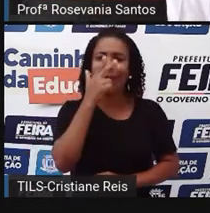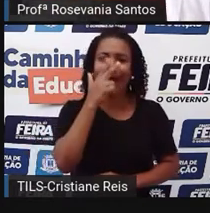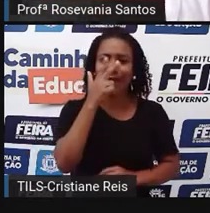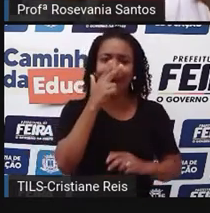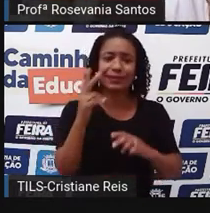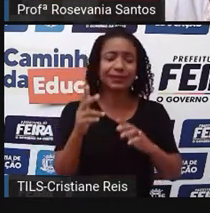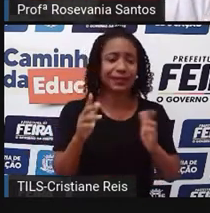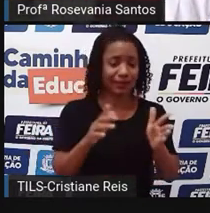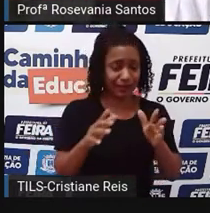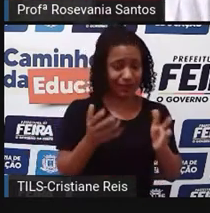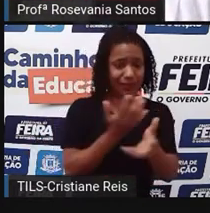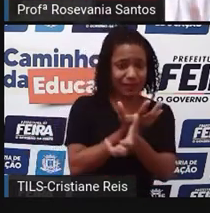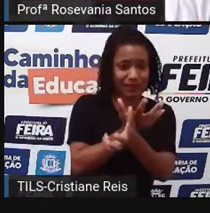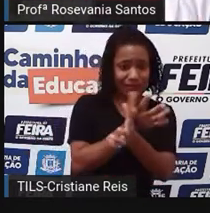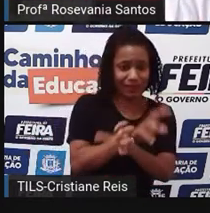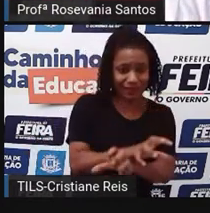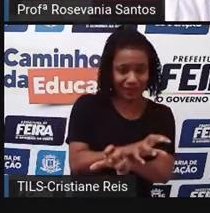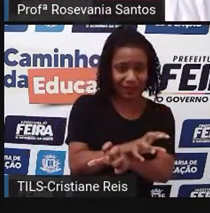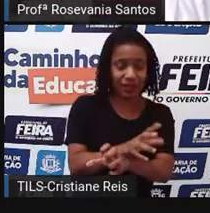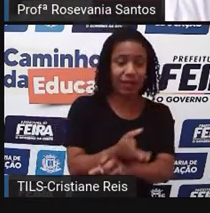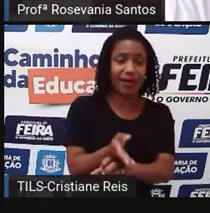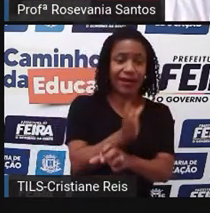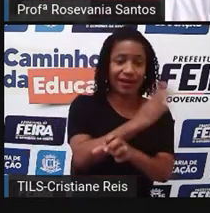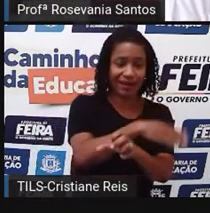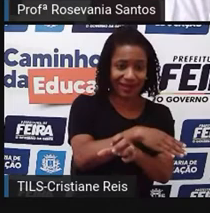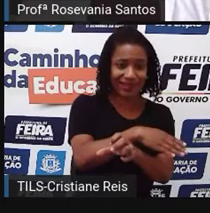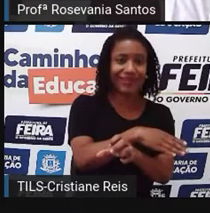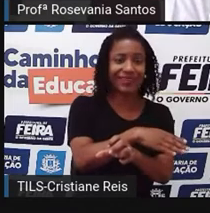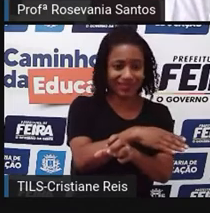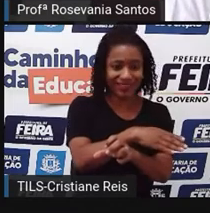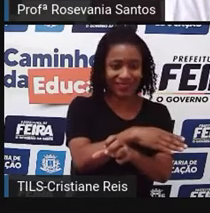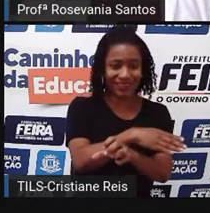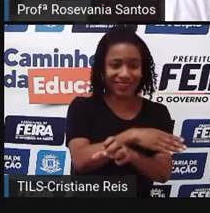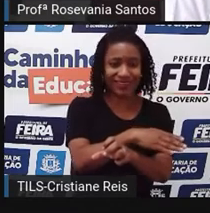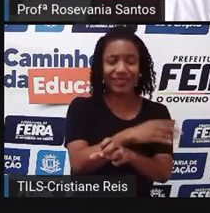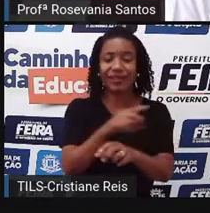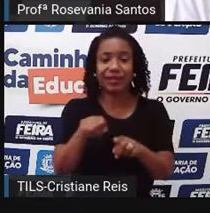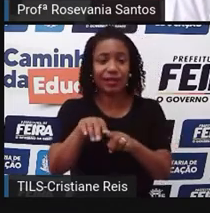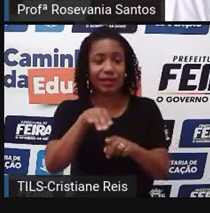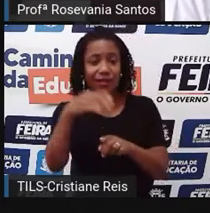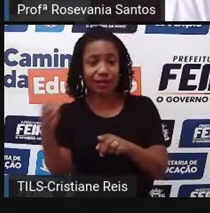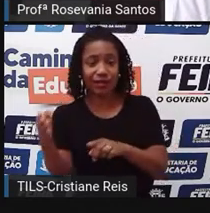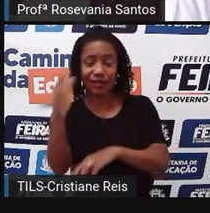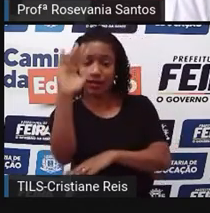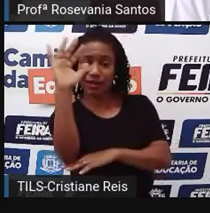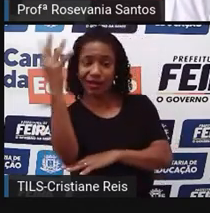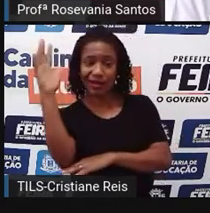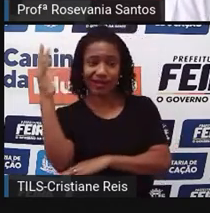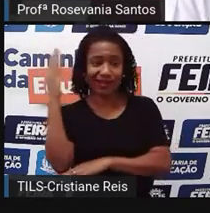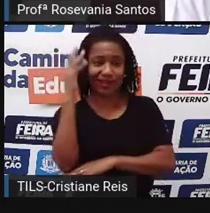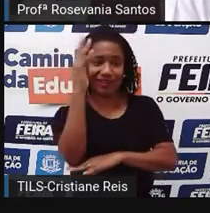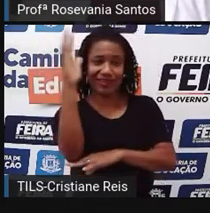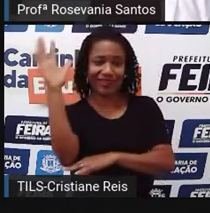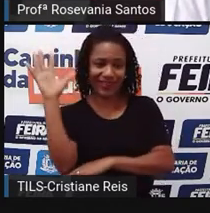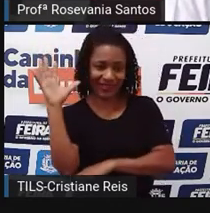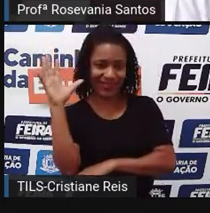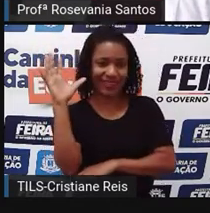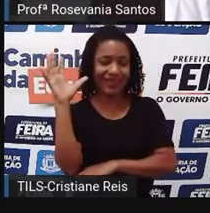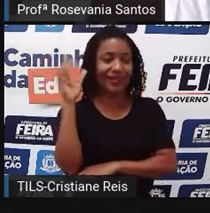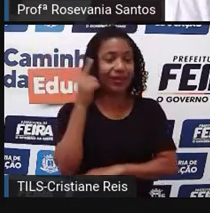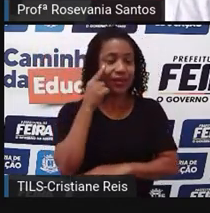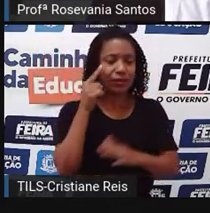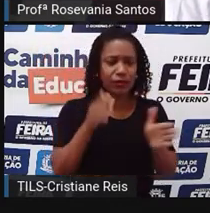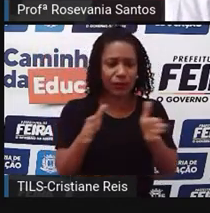entre essa parte do sertão que nós temos e a floresta amazônica, já que ela fica lá no meio. Então, no